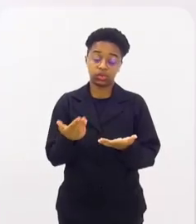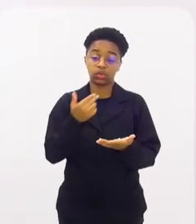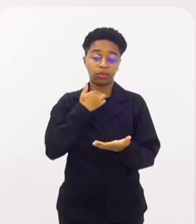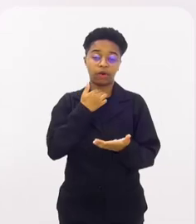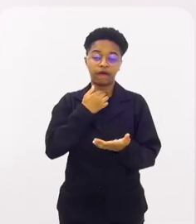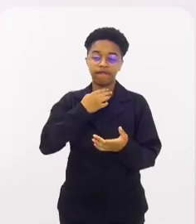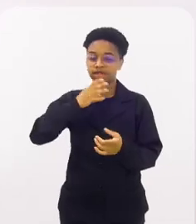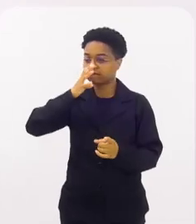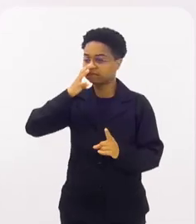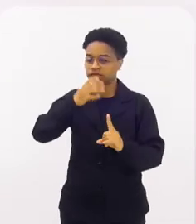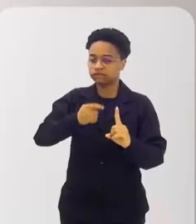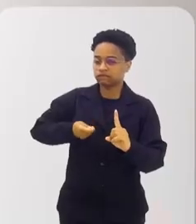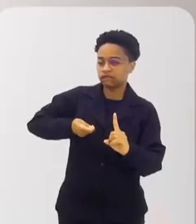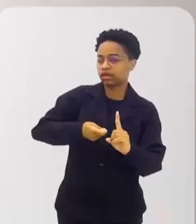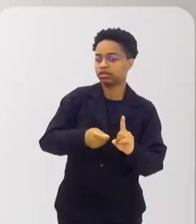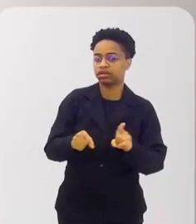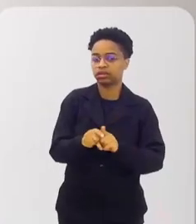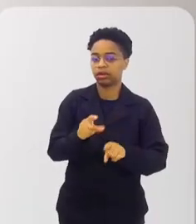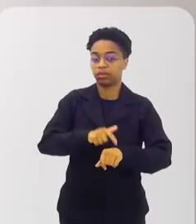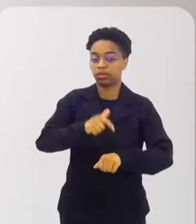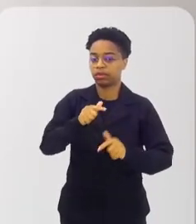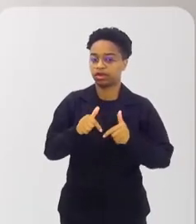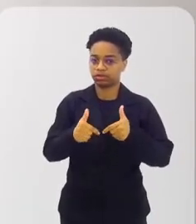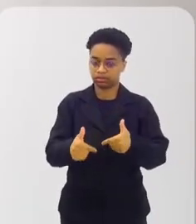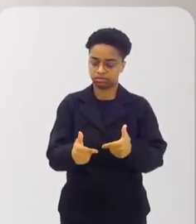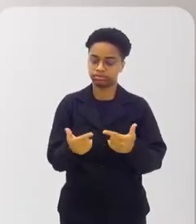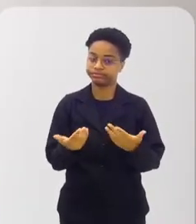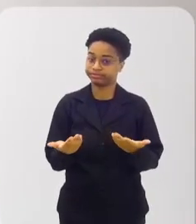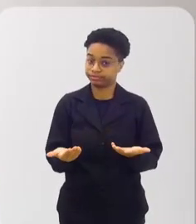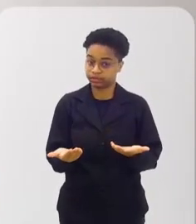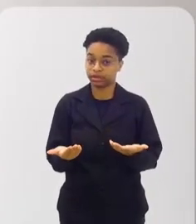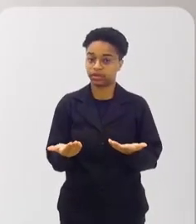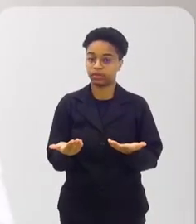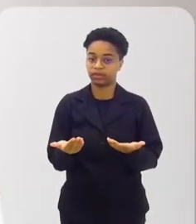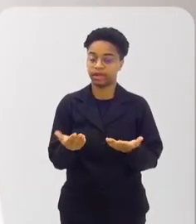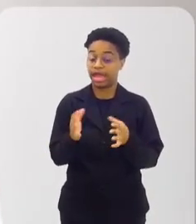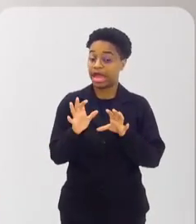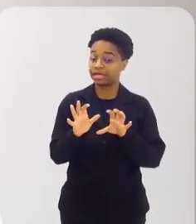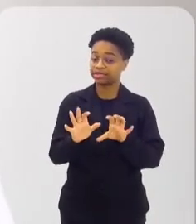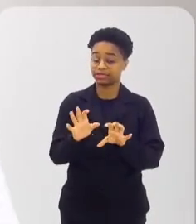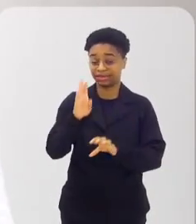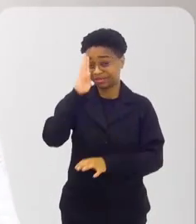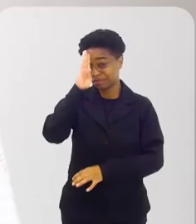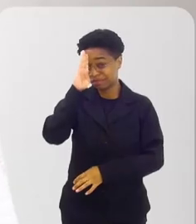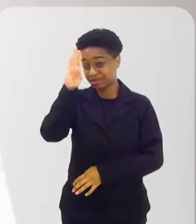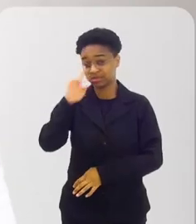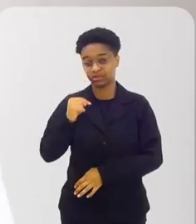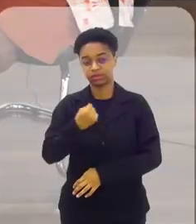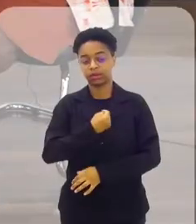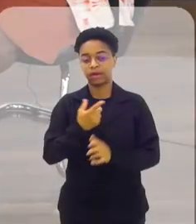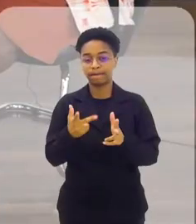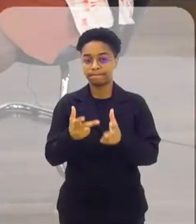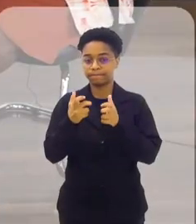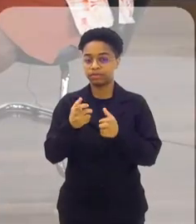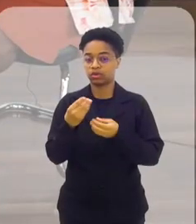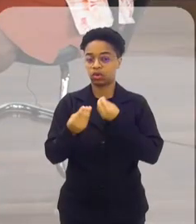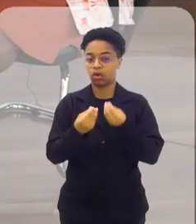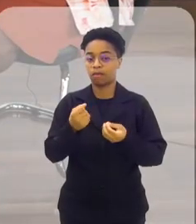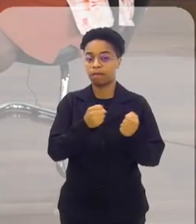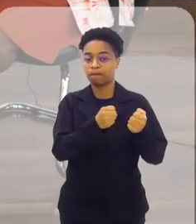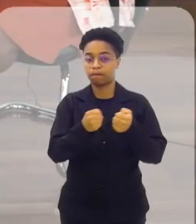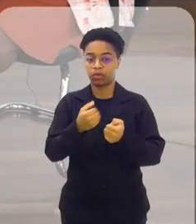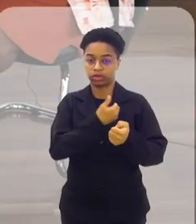ameaçados também na sua atuação. Então, nesse sentido, é fundamental que a gente olhe para o poder